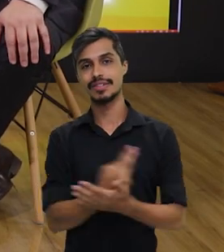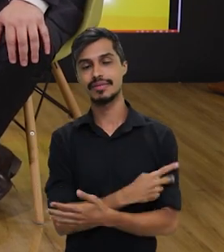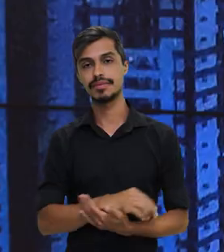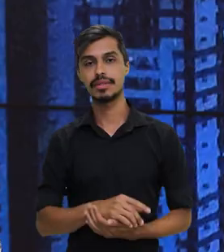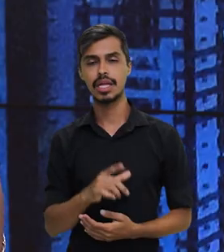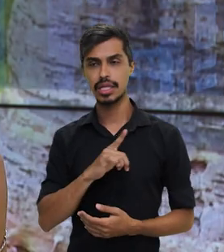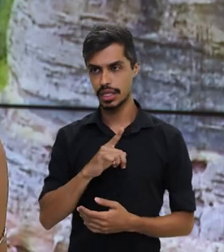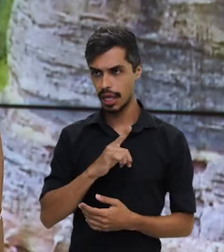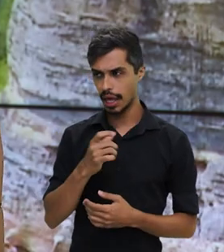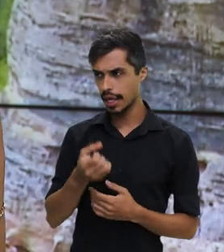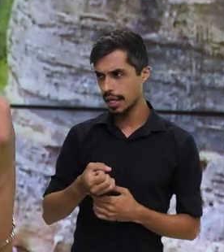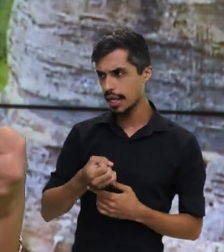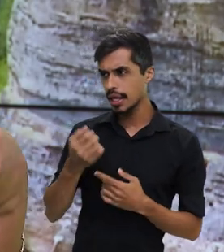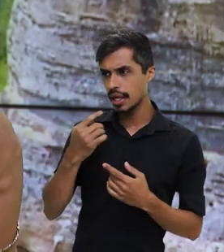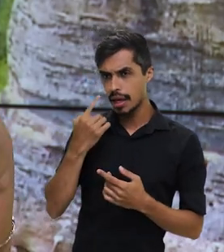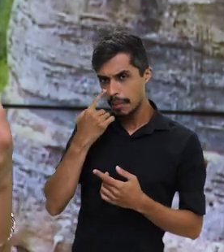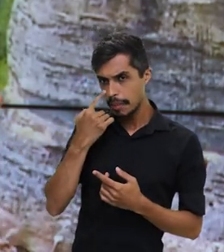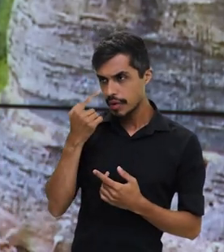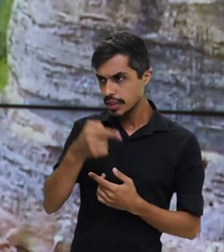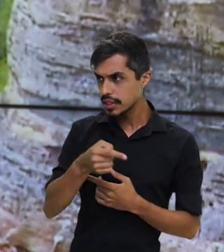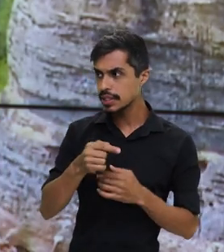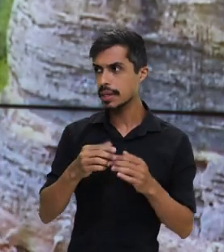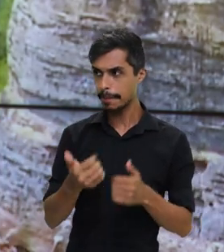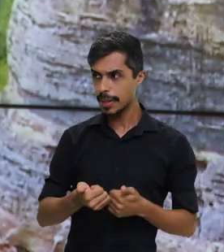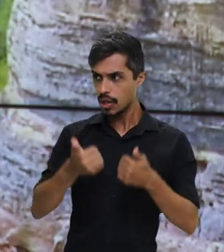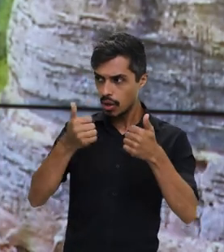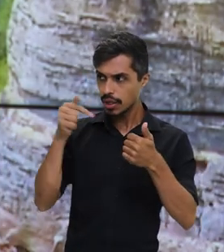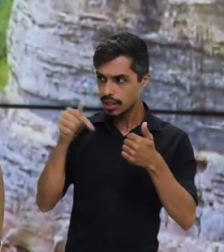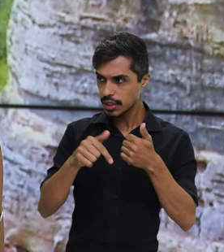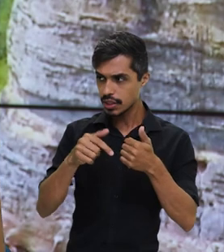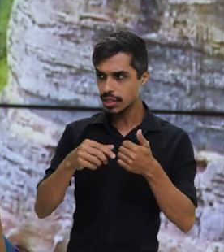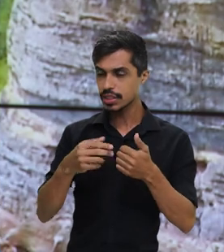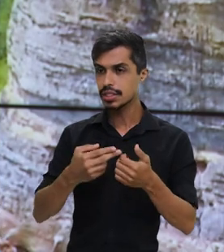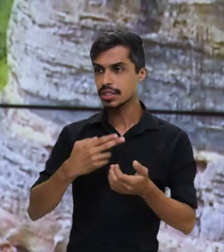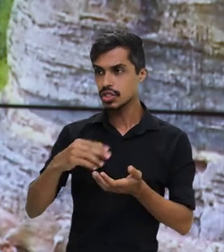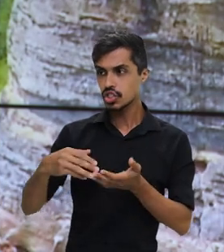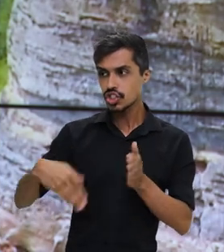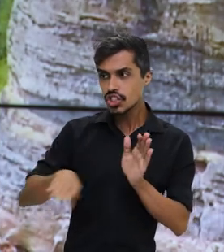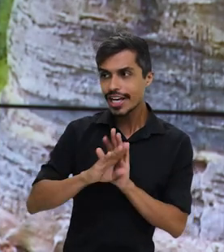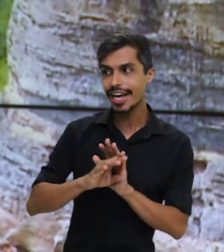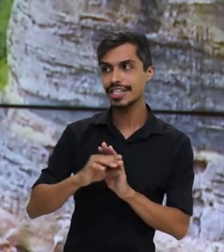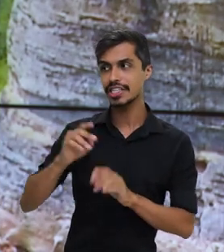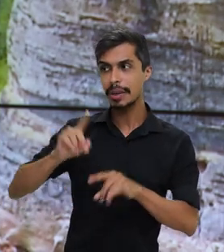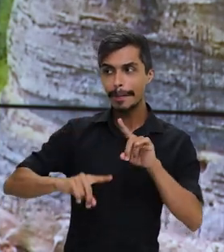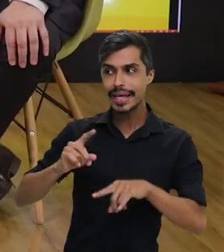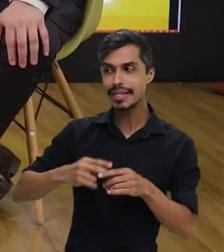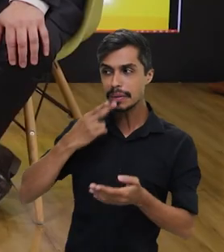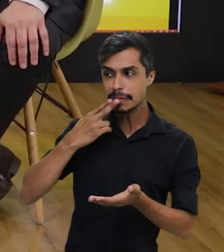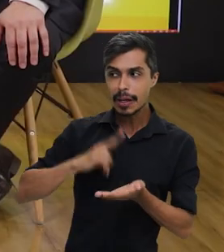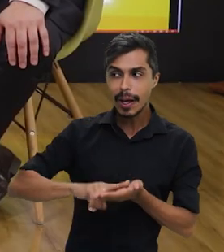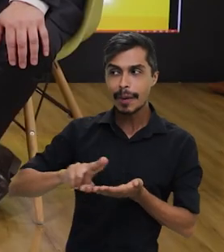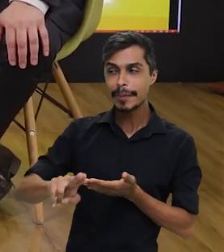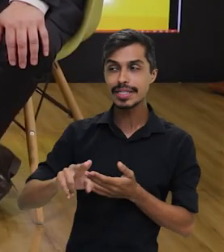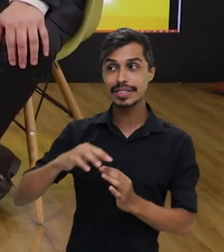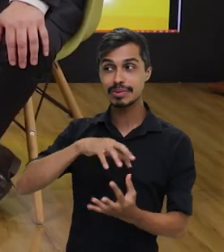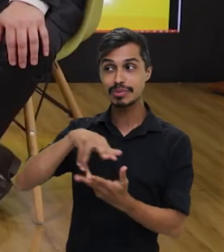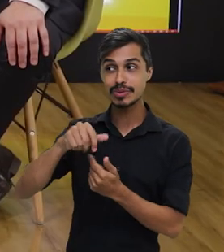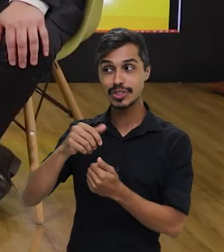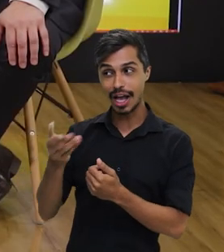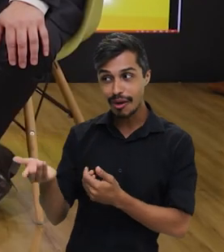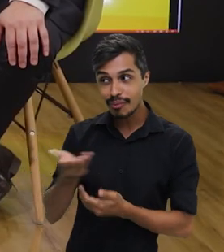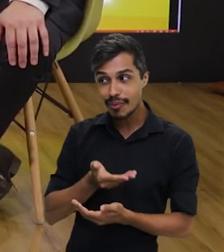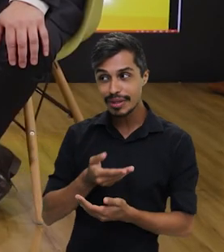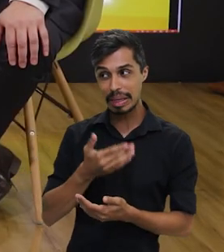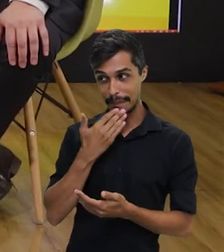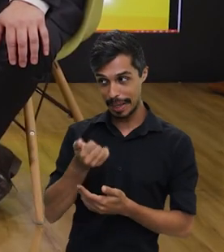Há previsão também de melhoria nessa parte do serviço de chegada das encomendas, As famosas encomendas?